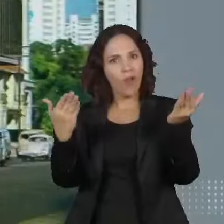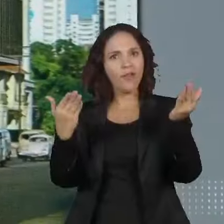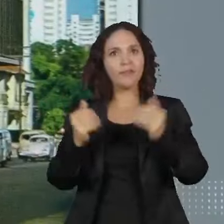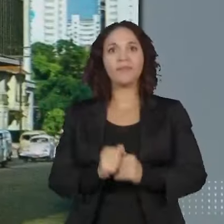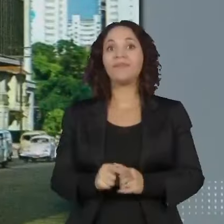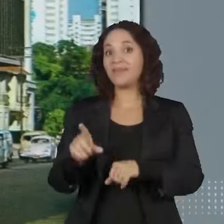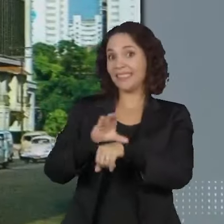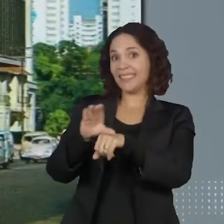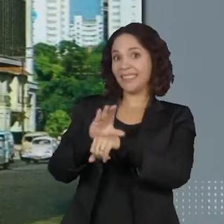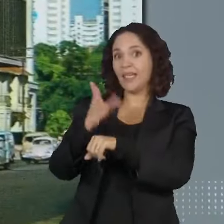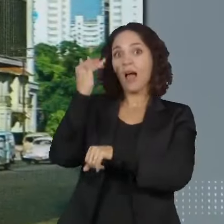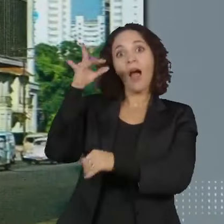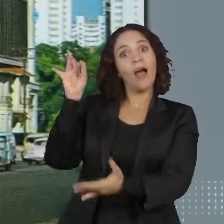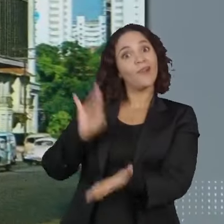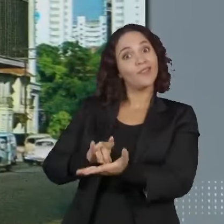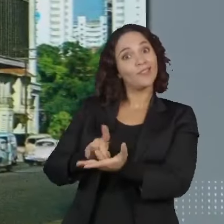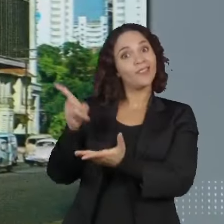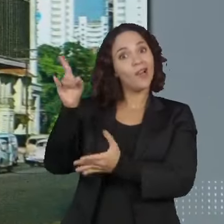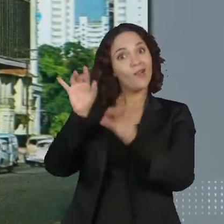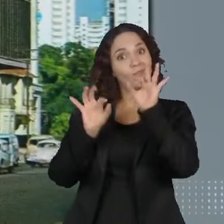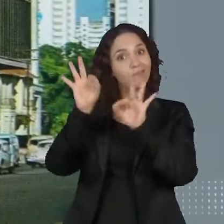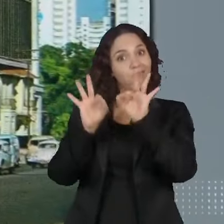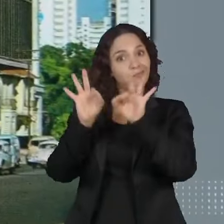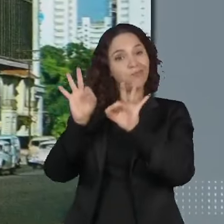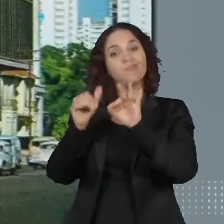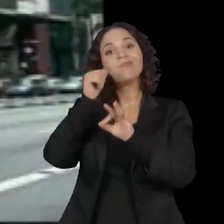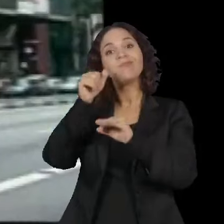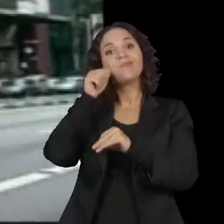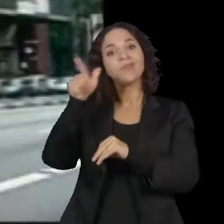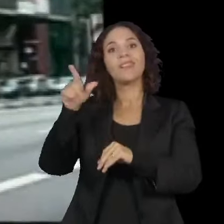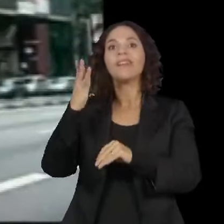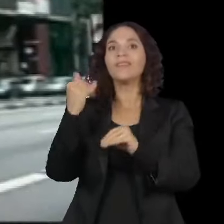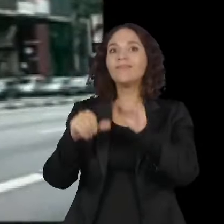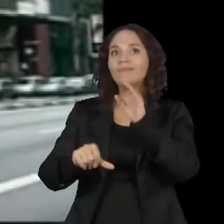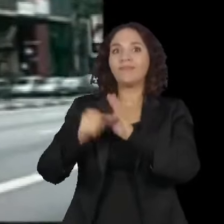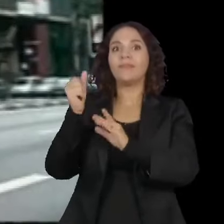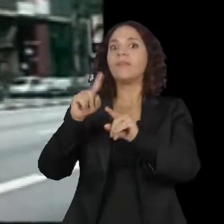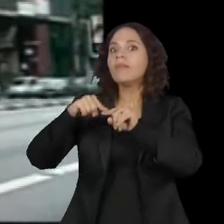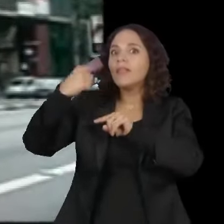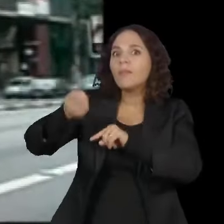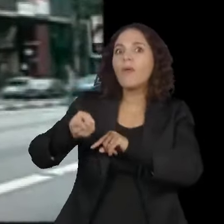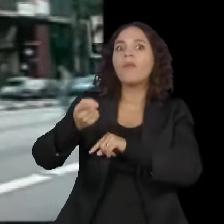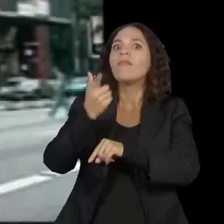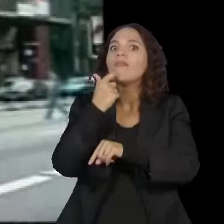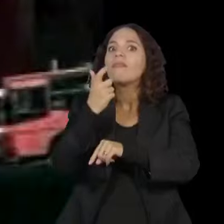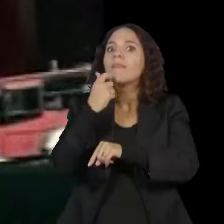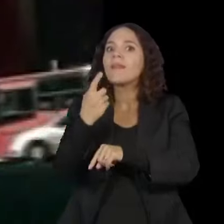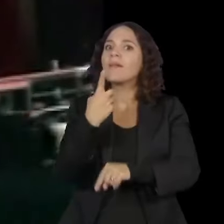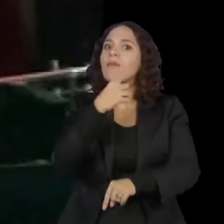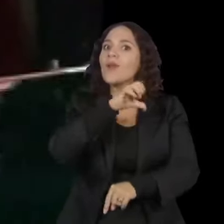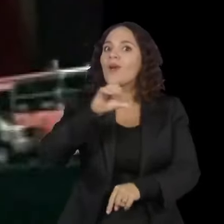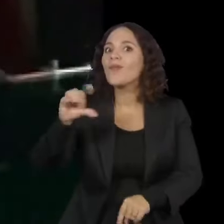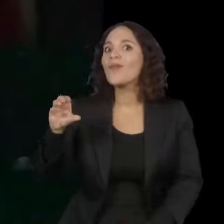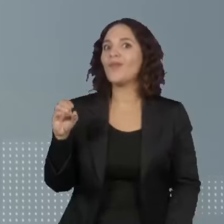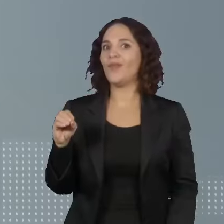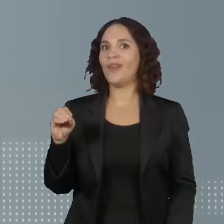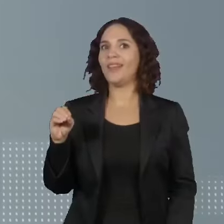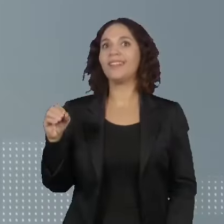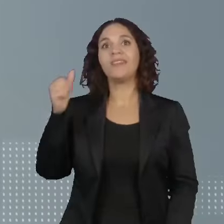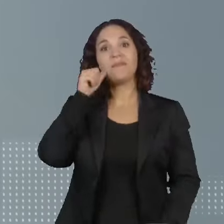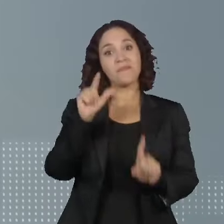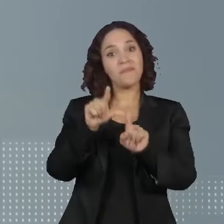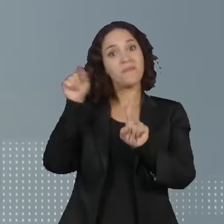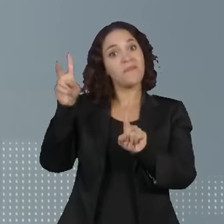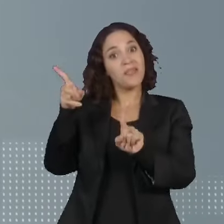O cinza era a cor original do projeto da arquiteta Alina Bobardi. O vermelho só foi entrar em cena nos anos 90, escolhido pela